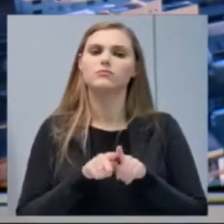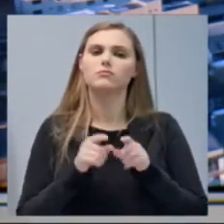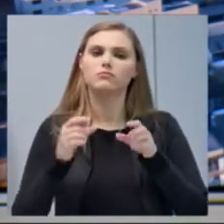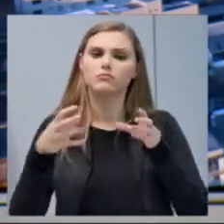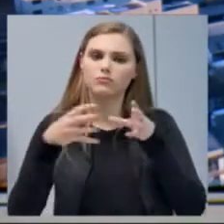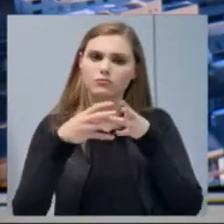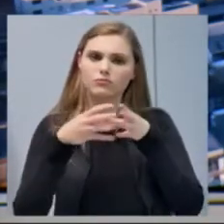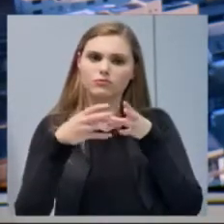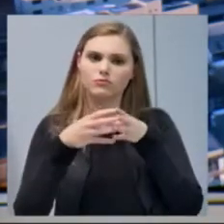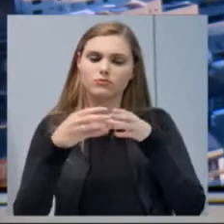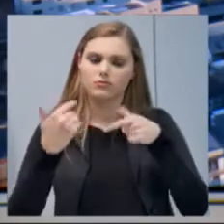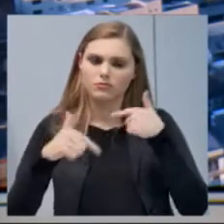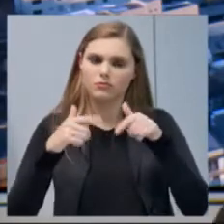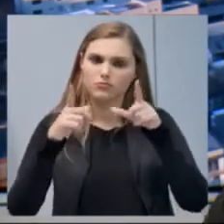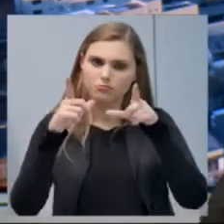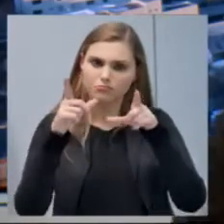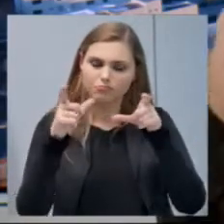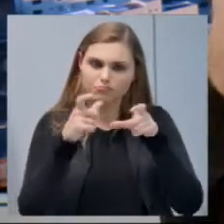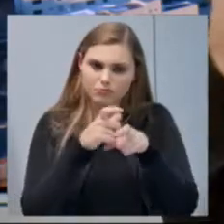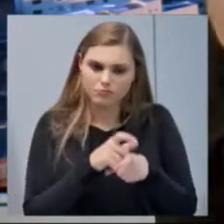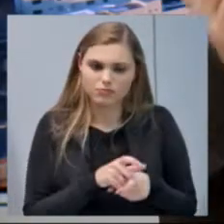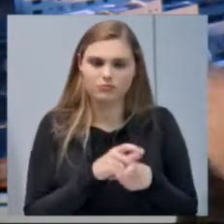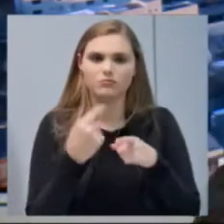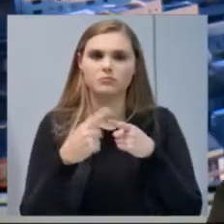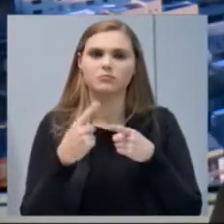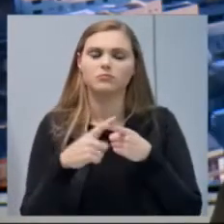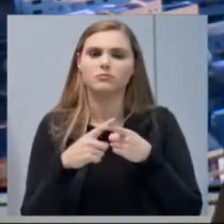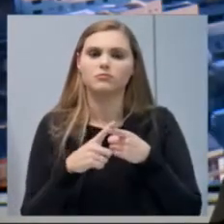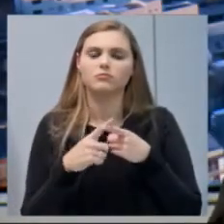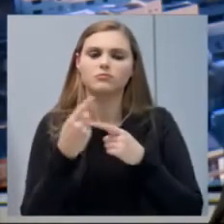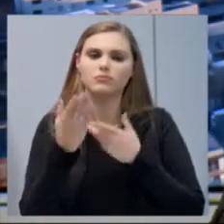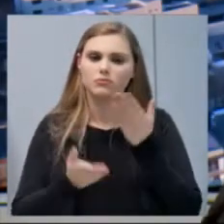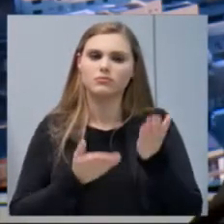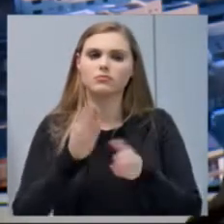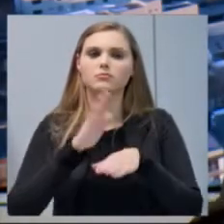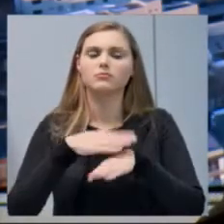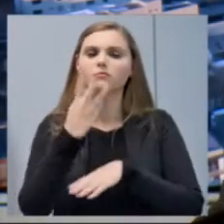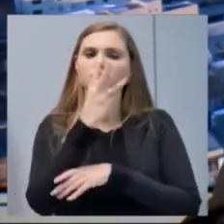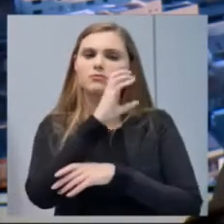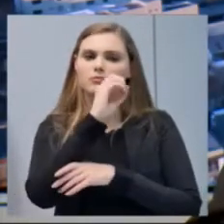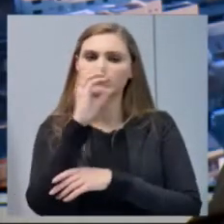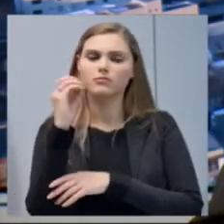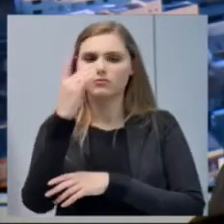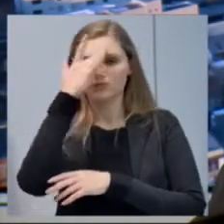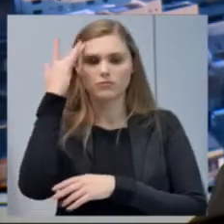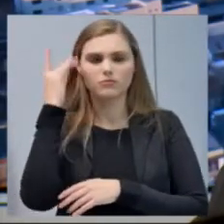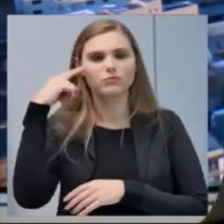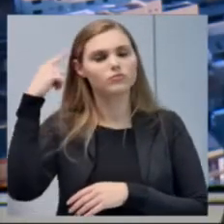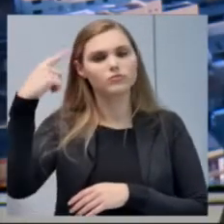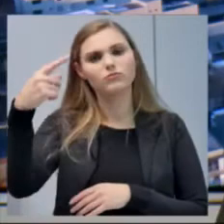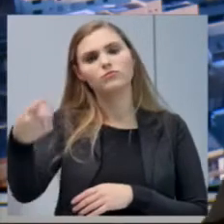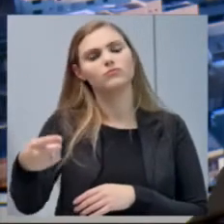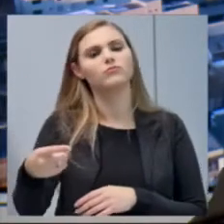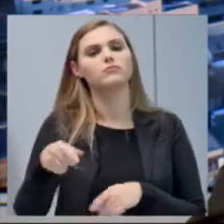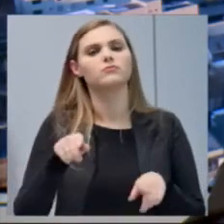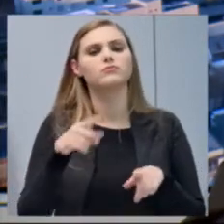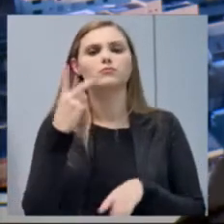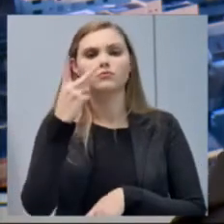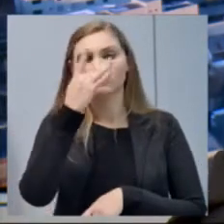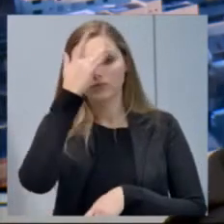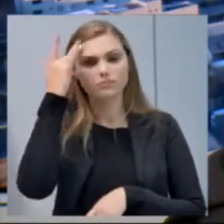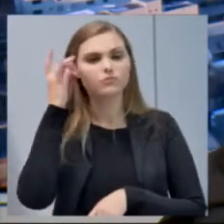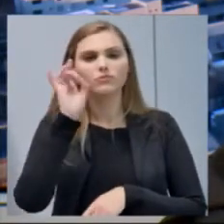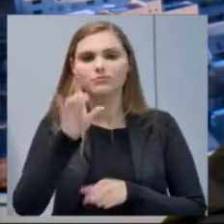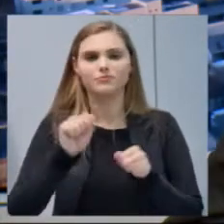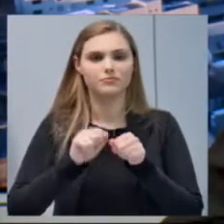para poder atender toda a demanda, que chega a atender praticamente mais de 300 pessoas por dia, em duas pessoas atendendo.